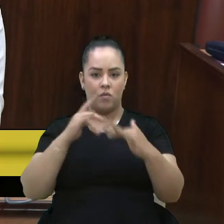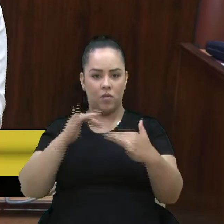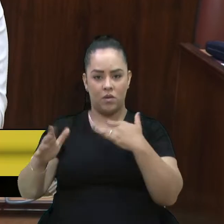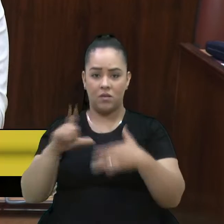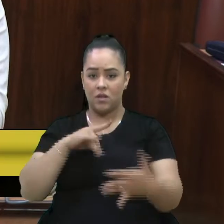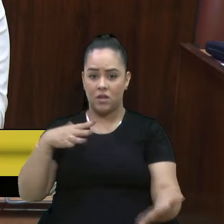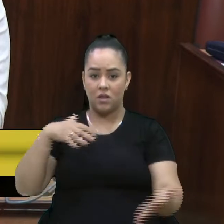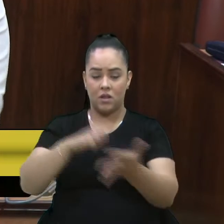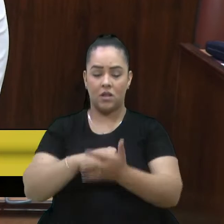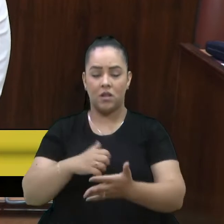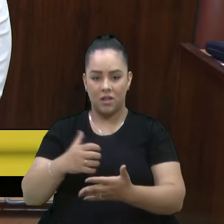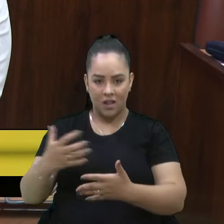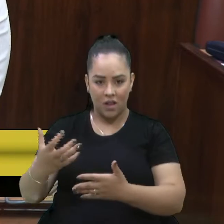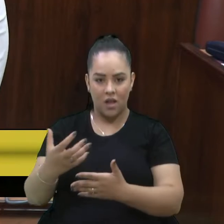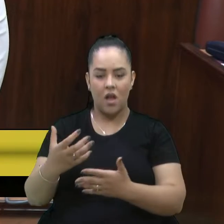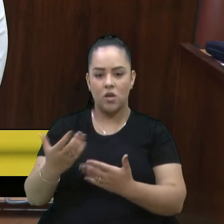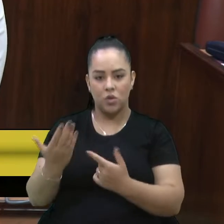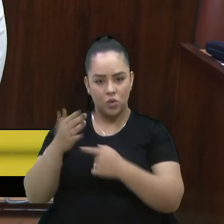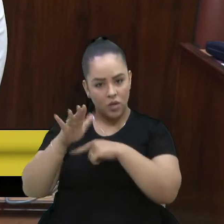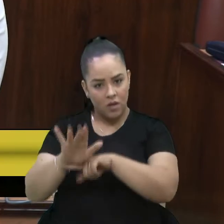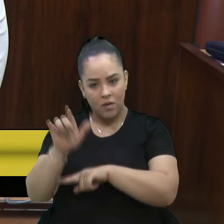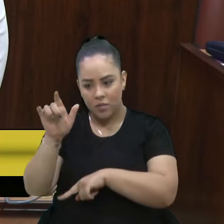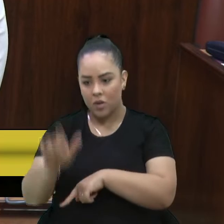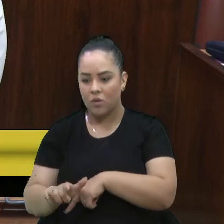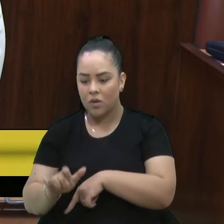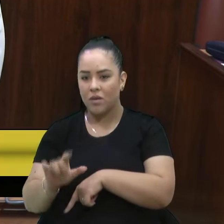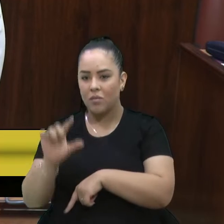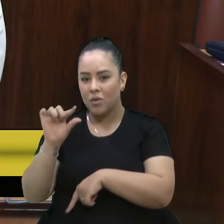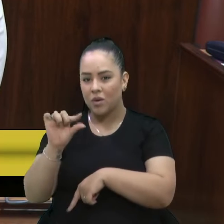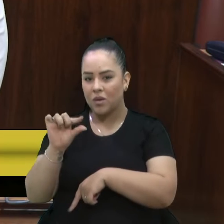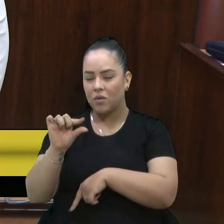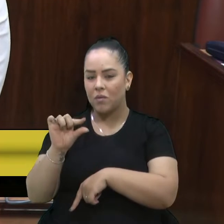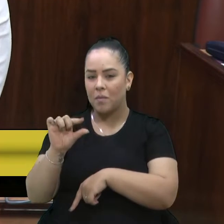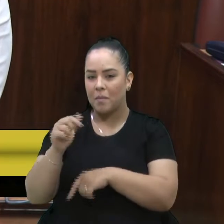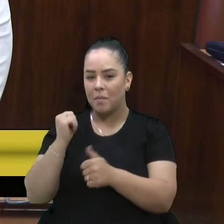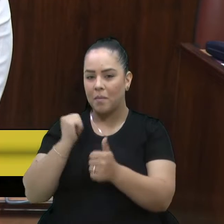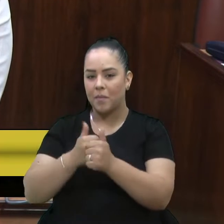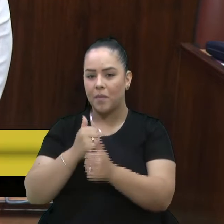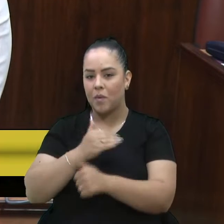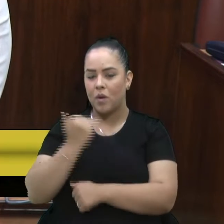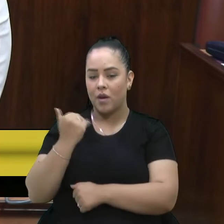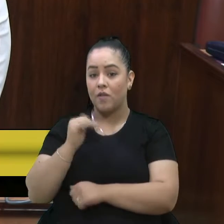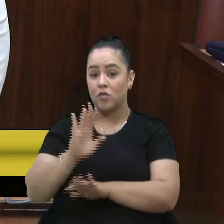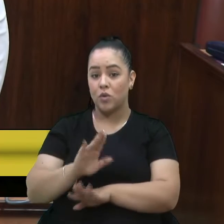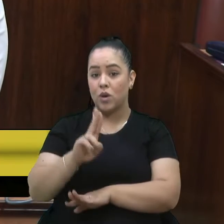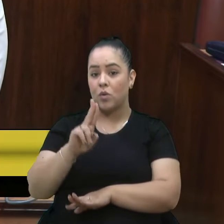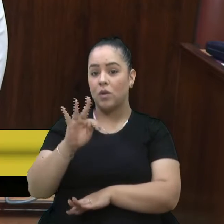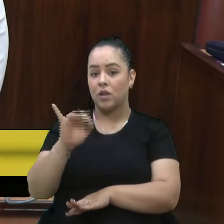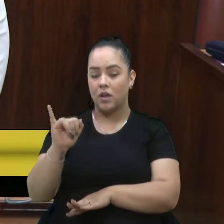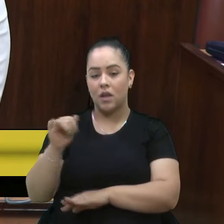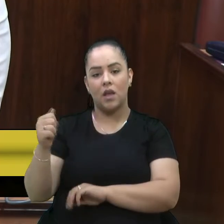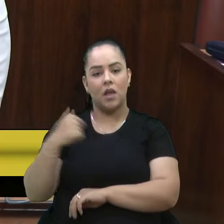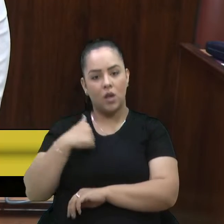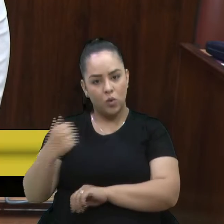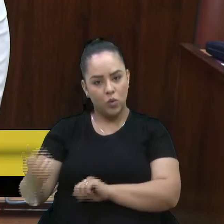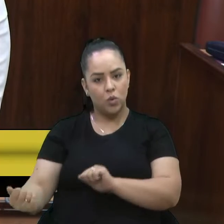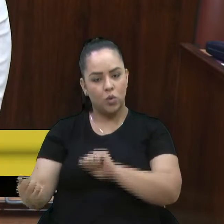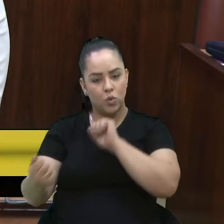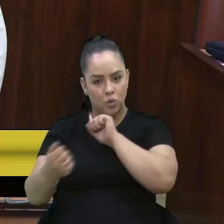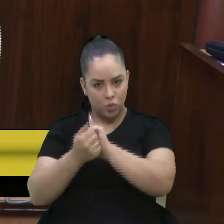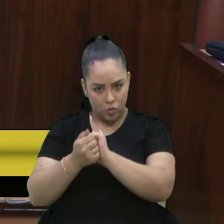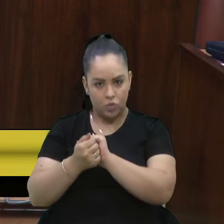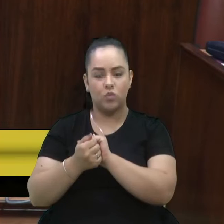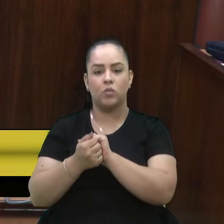uma pessoa que, por pouco não morreu, ficou na UTI. Então, vereador Juliano, eu me somo à sua luta.